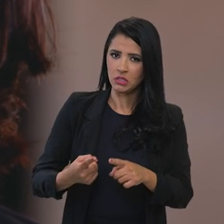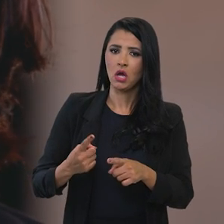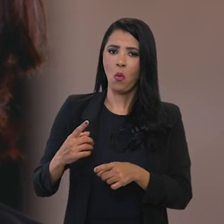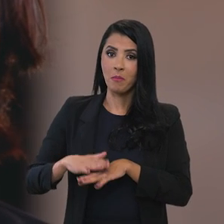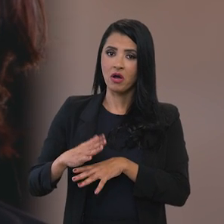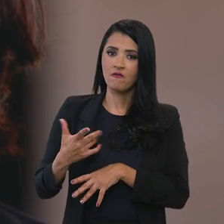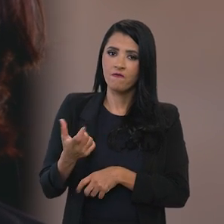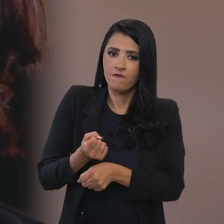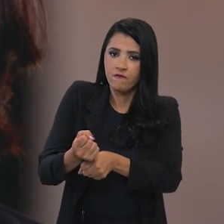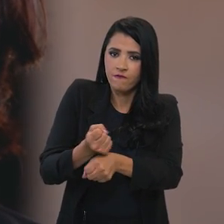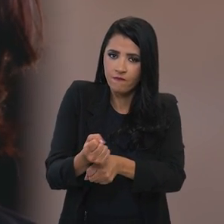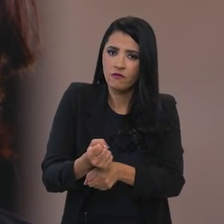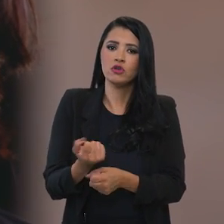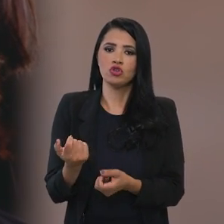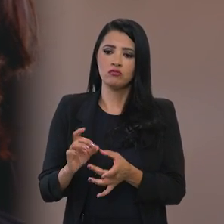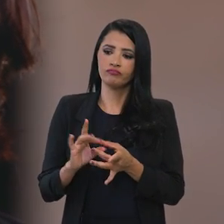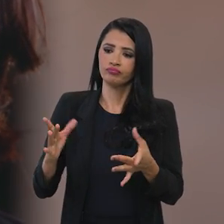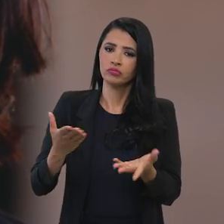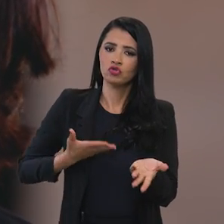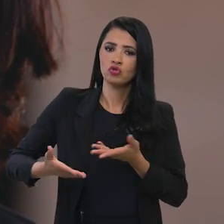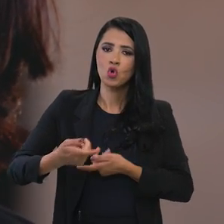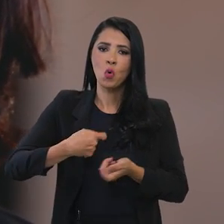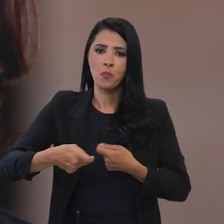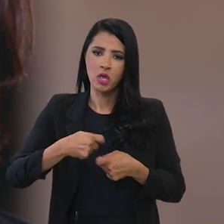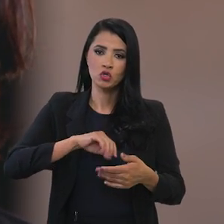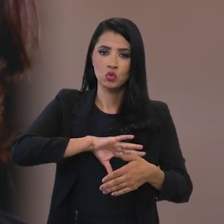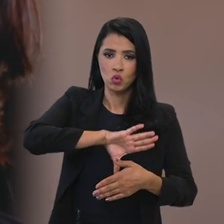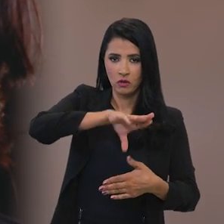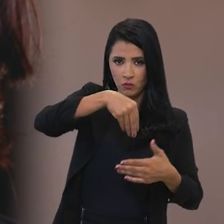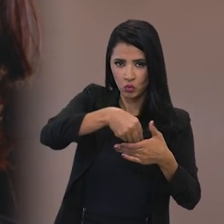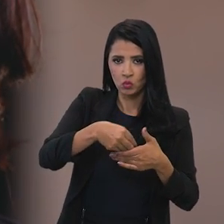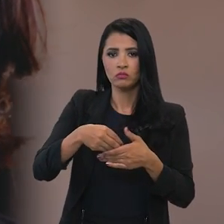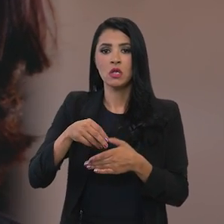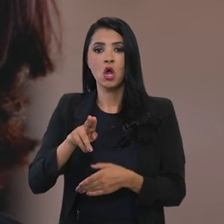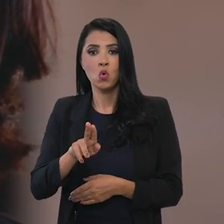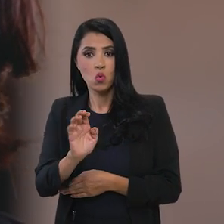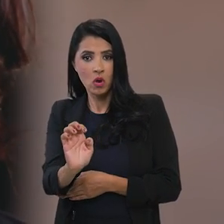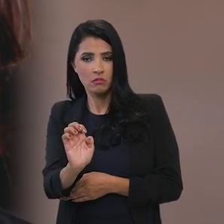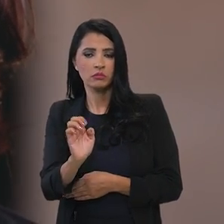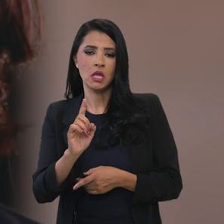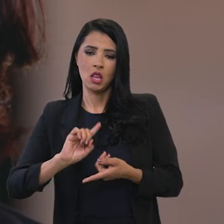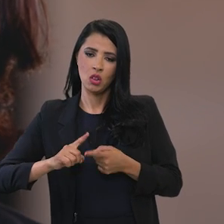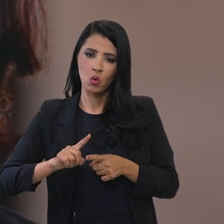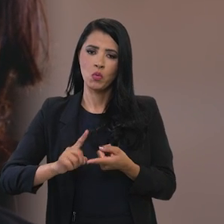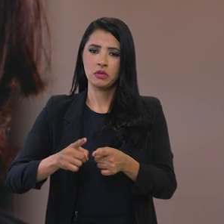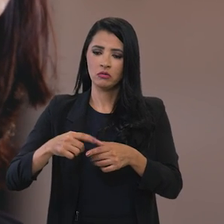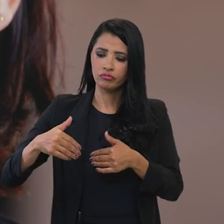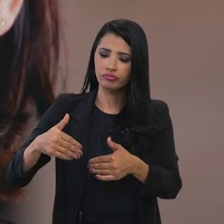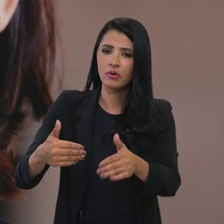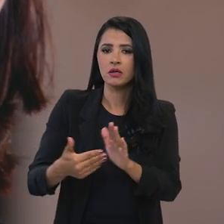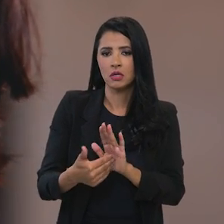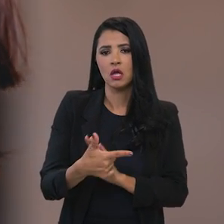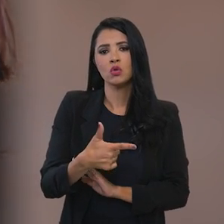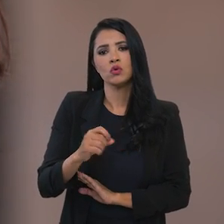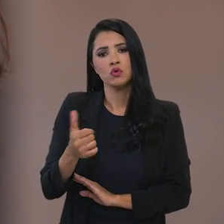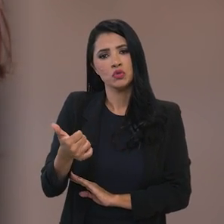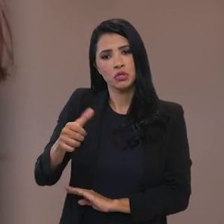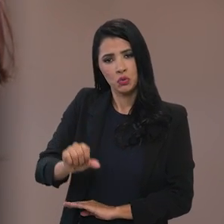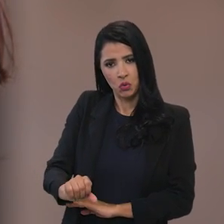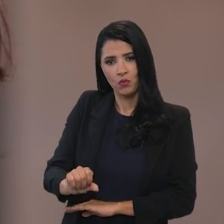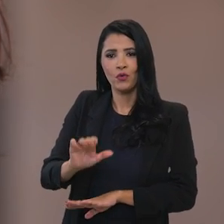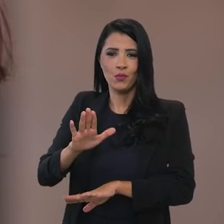para o estabelecimento de um acordo de livre comércio entre o Mercosul e a União Europeia essas negociações avançaram até 2019